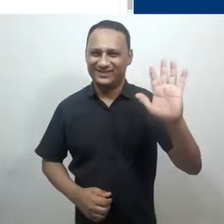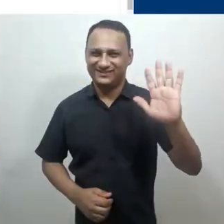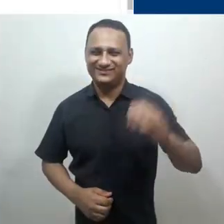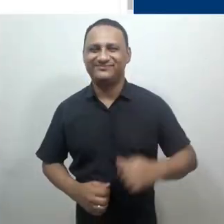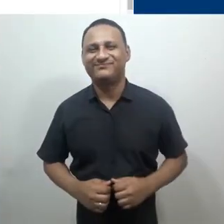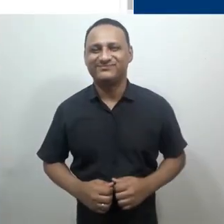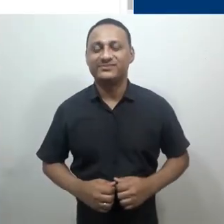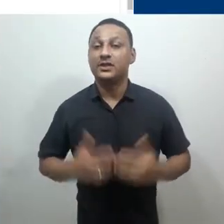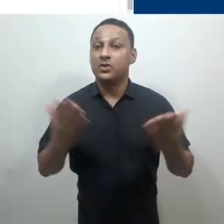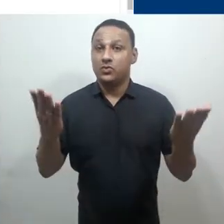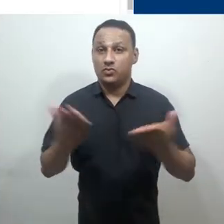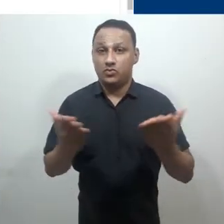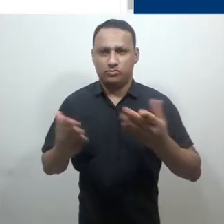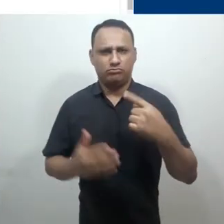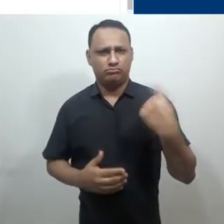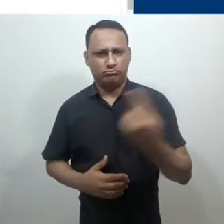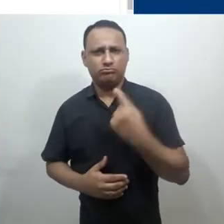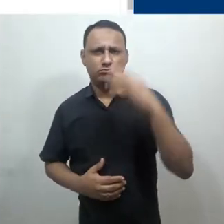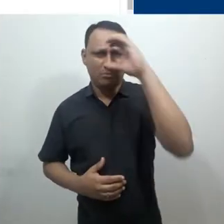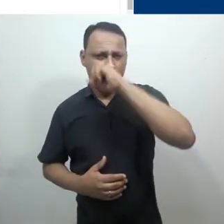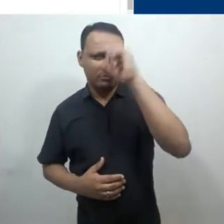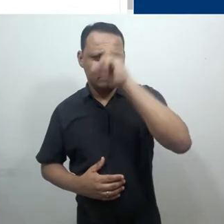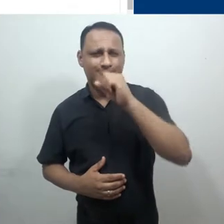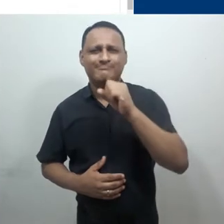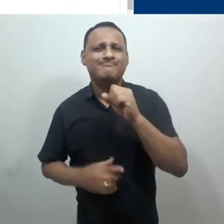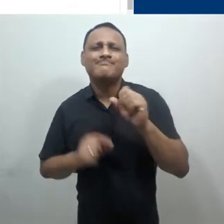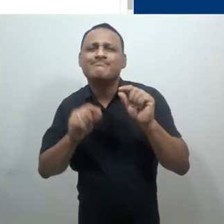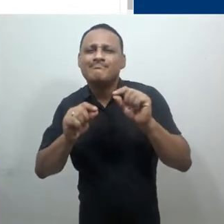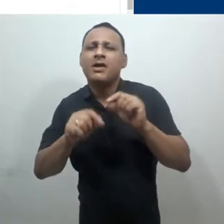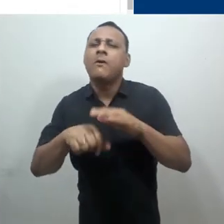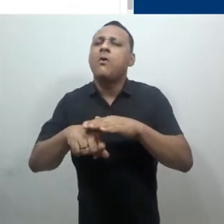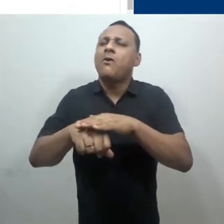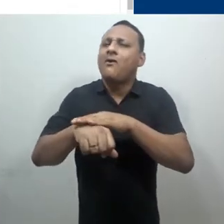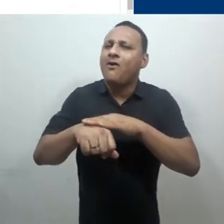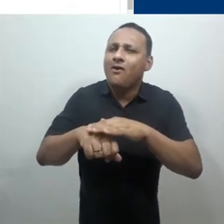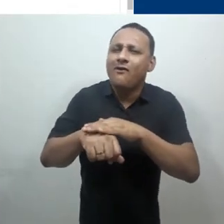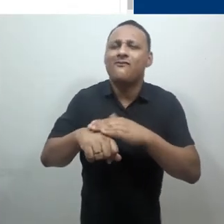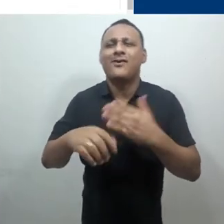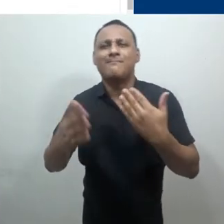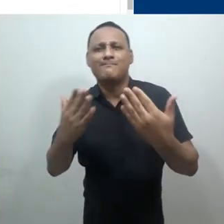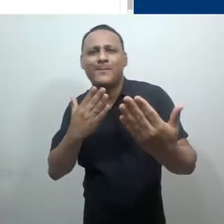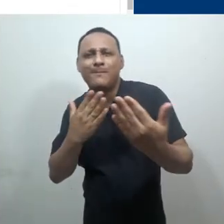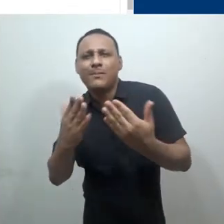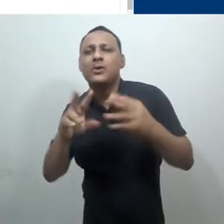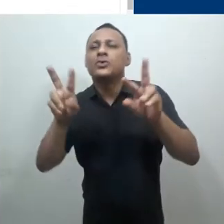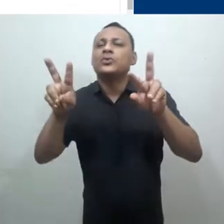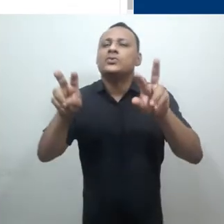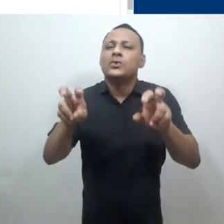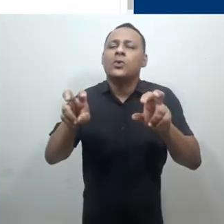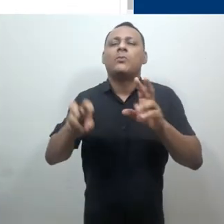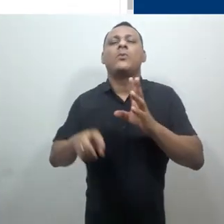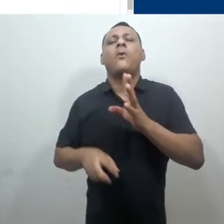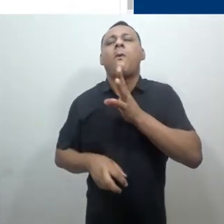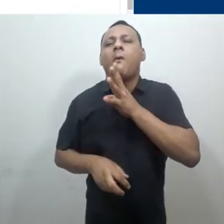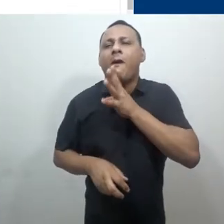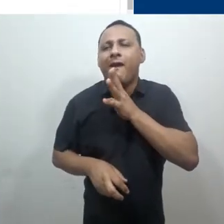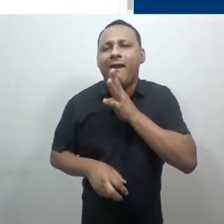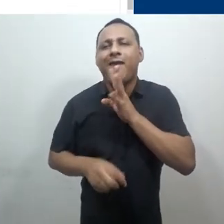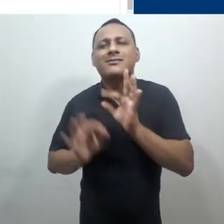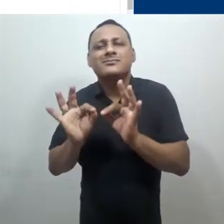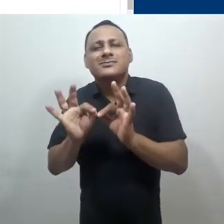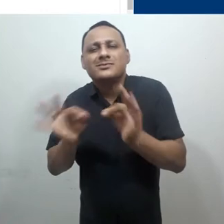Olá, hoje nós vamos ter uma conversa sobre quais são os conhecimentos básicos